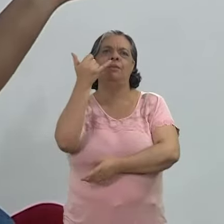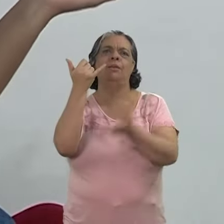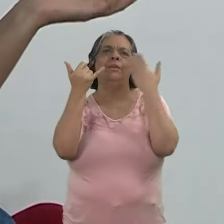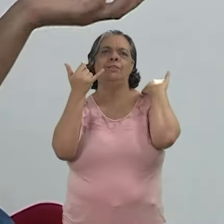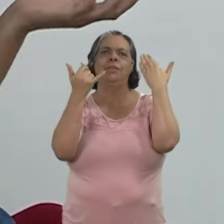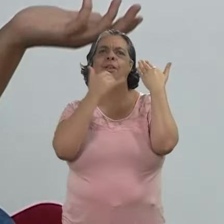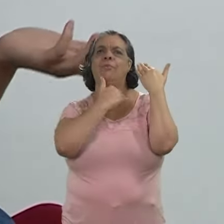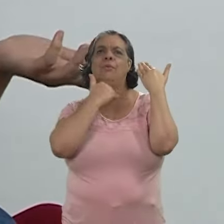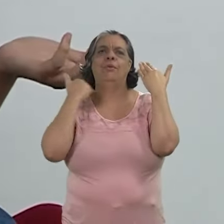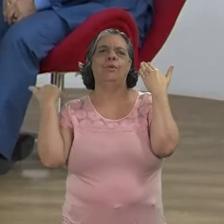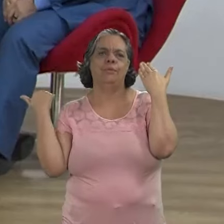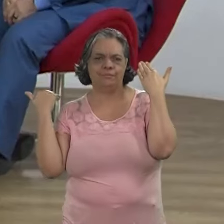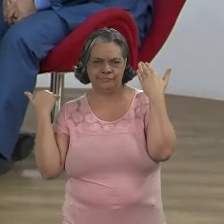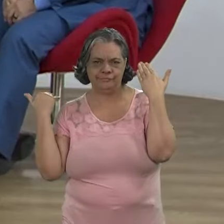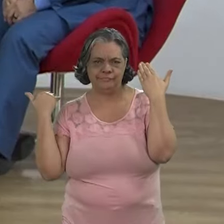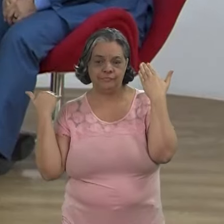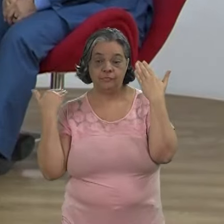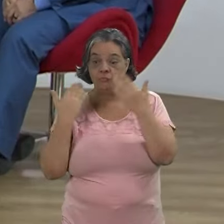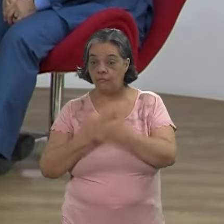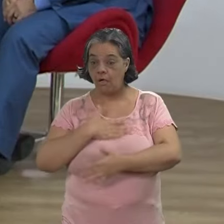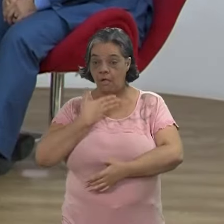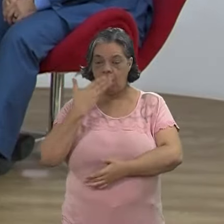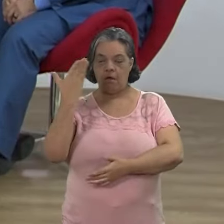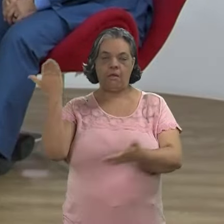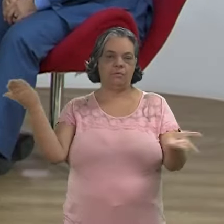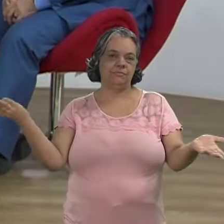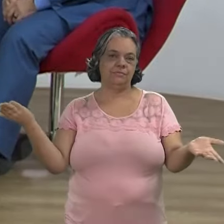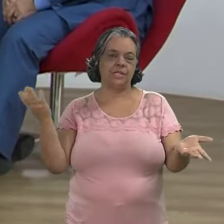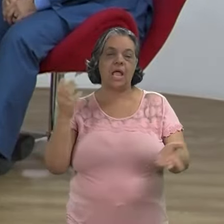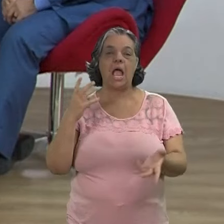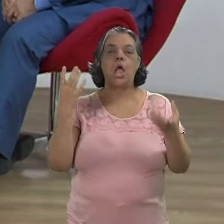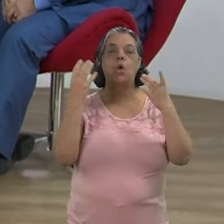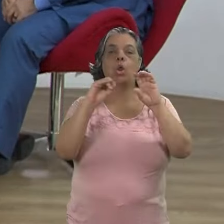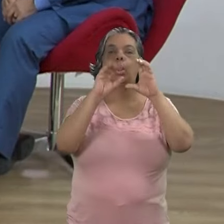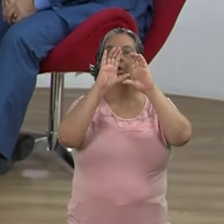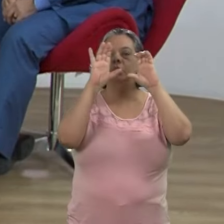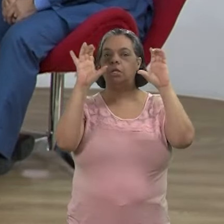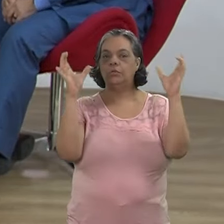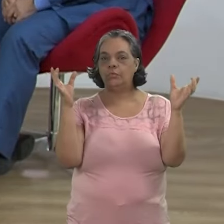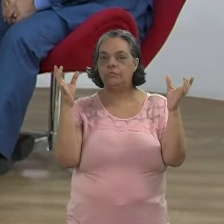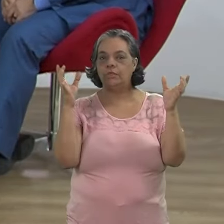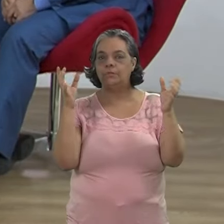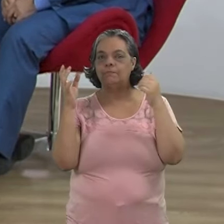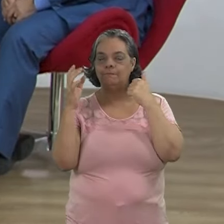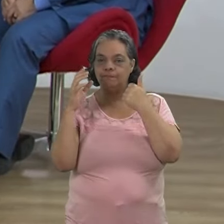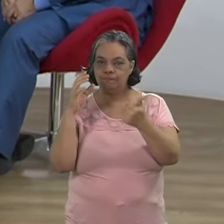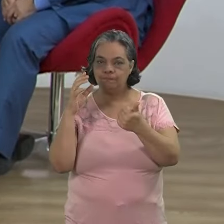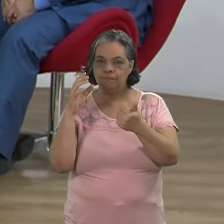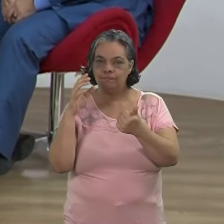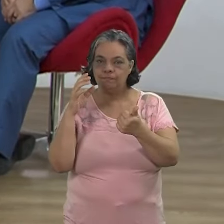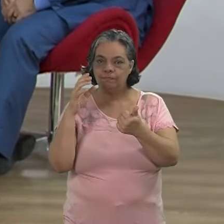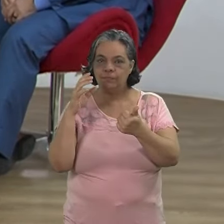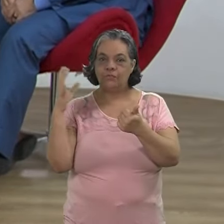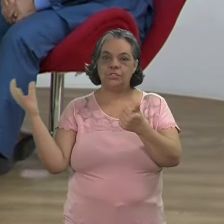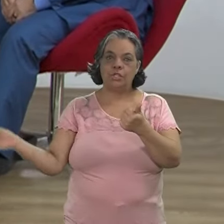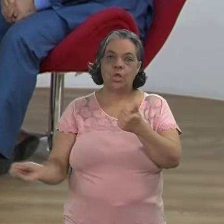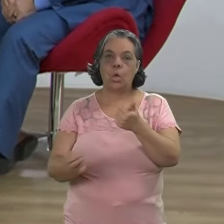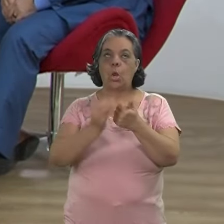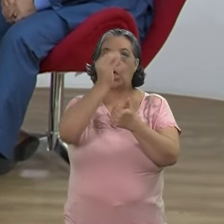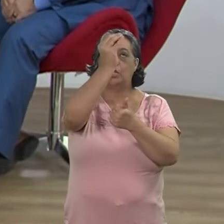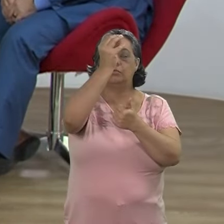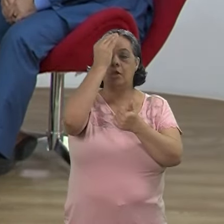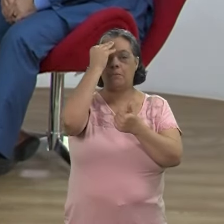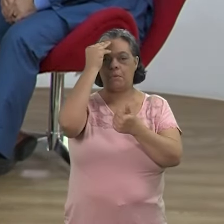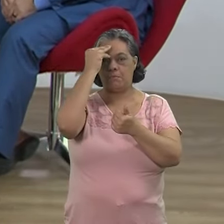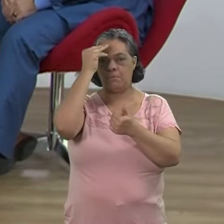no meu celular antigo porque ele morreu de uma hora para a outra. E aí, respostas como, ah, eu coloco na nuvem. Você está terceirizando a